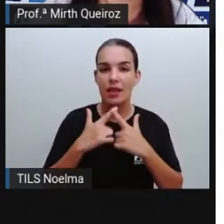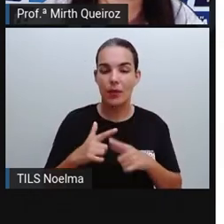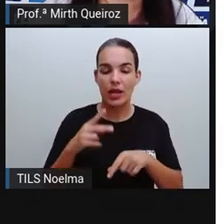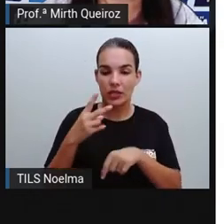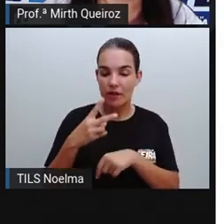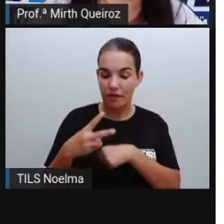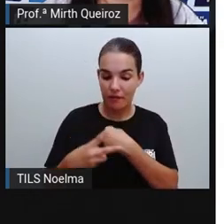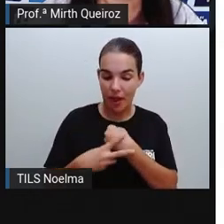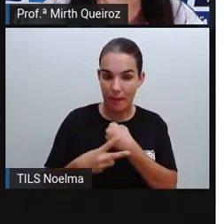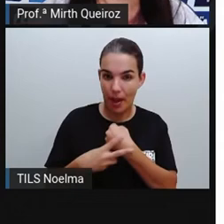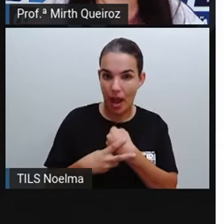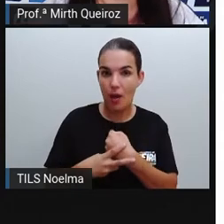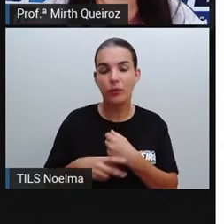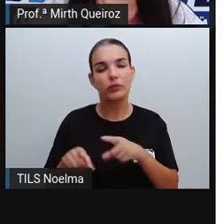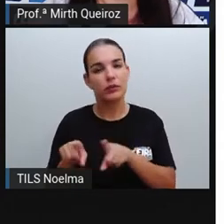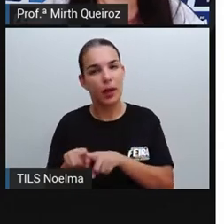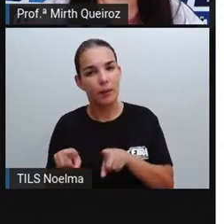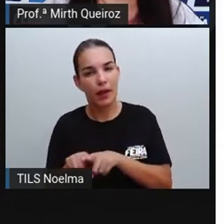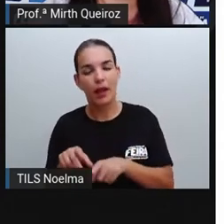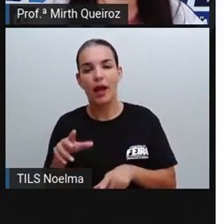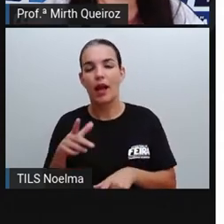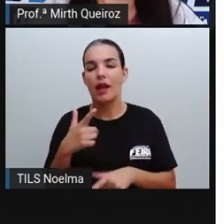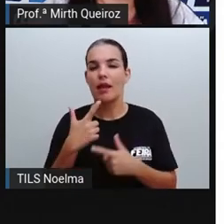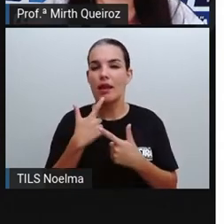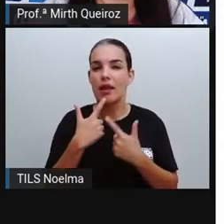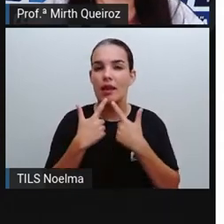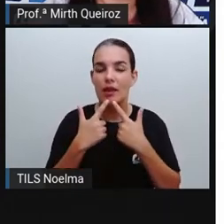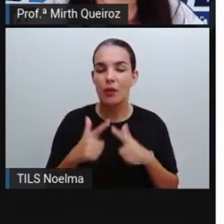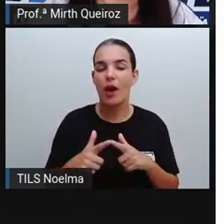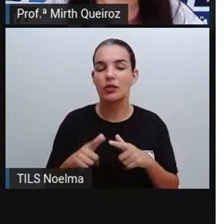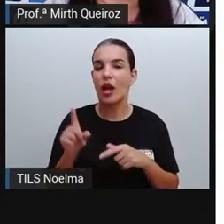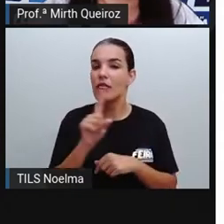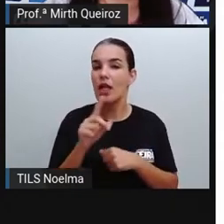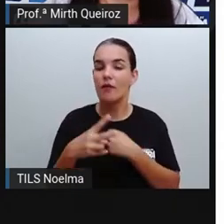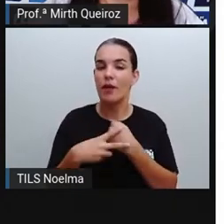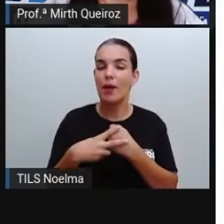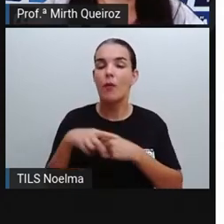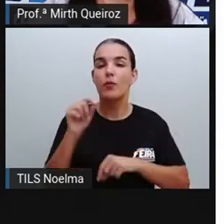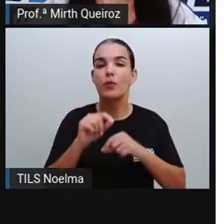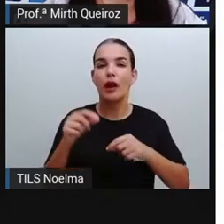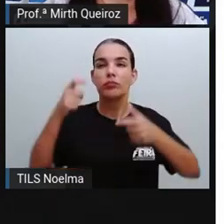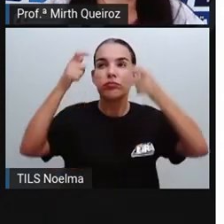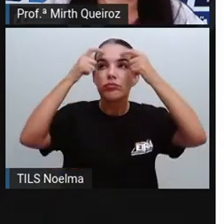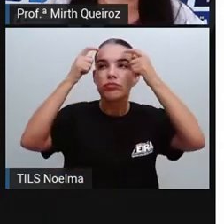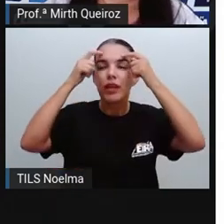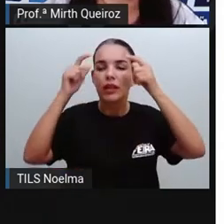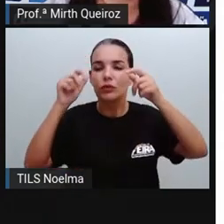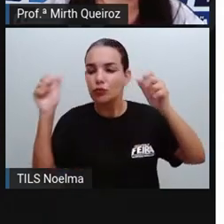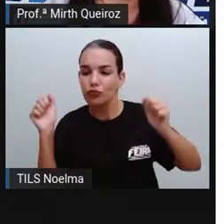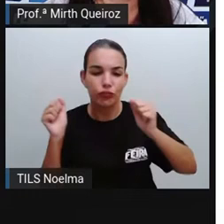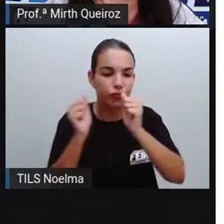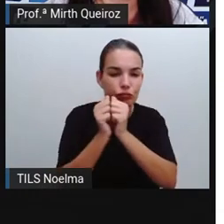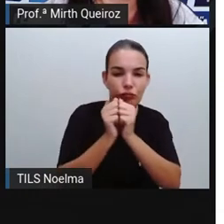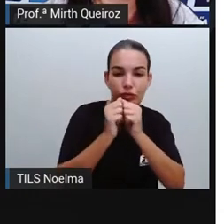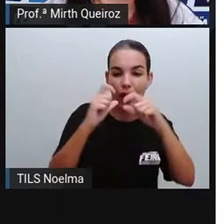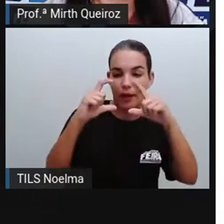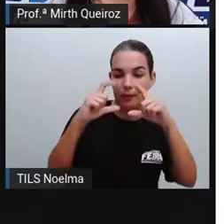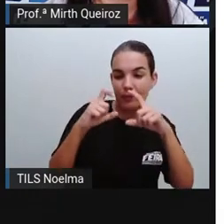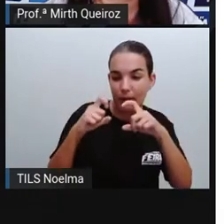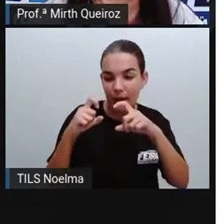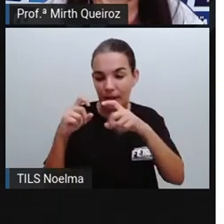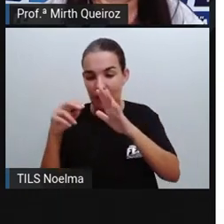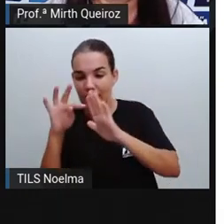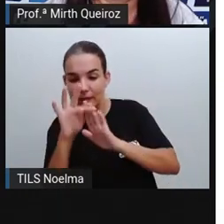a partir do texto, quanto também a linguagem não verbal, que é através da imagem. Então, nosso cérebro vai estar trabalhando ali a leitura de imagem e também a